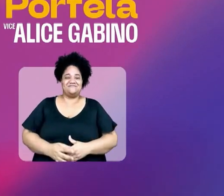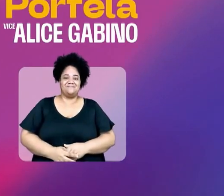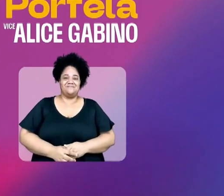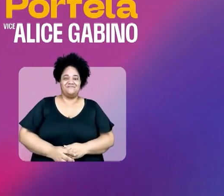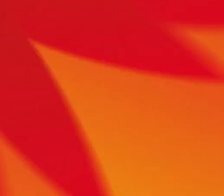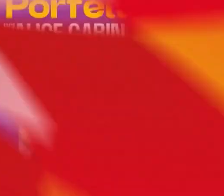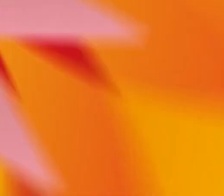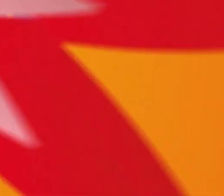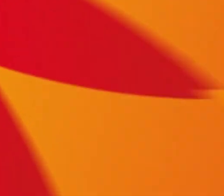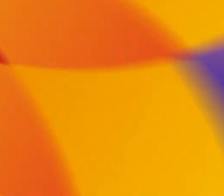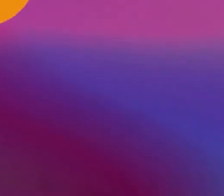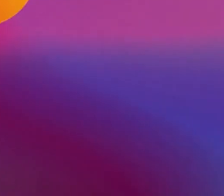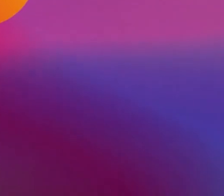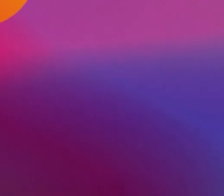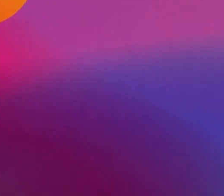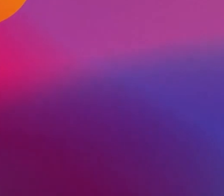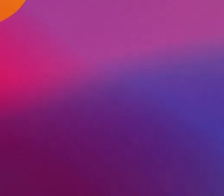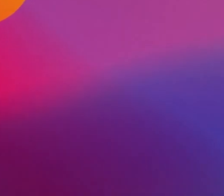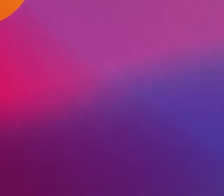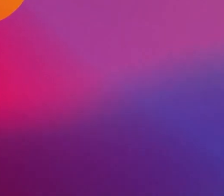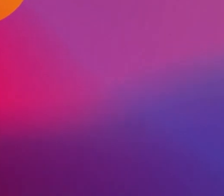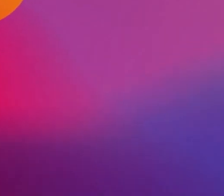Dany Portela